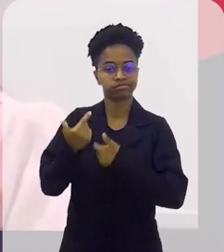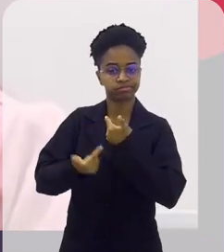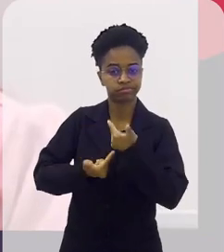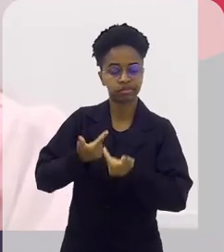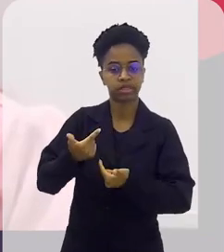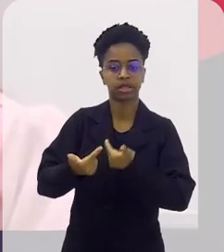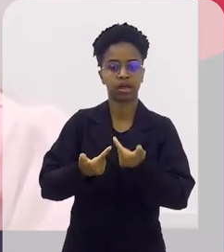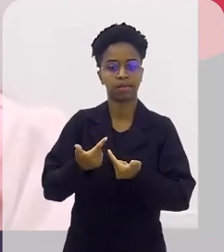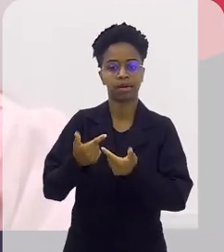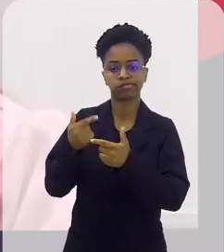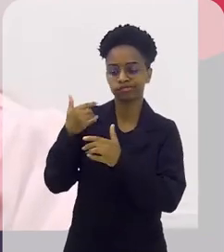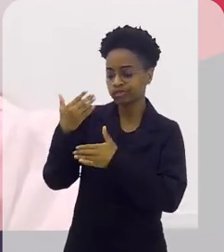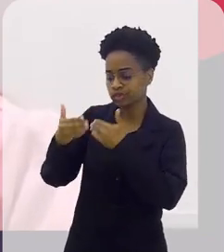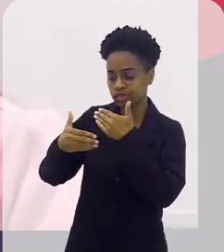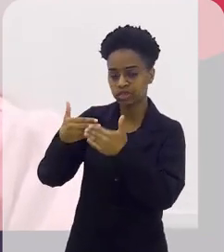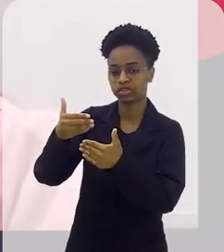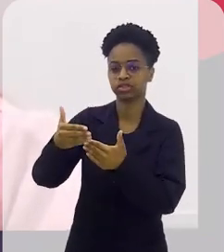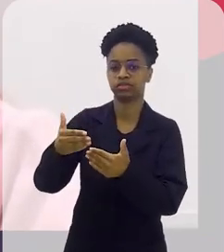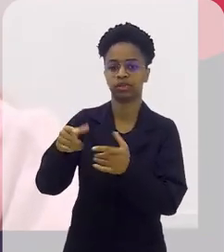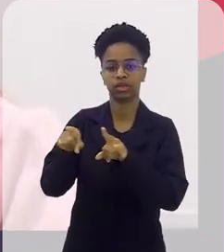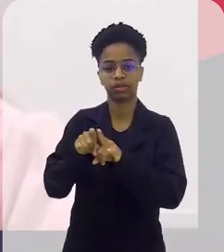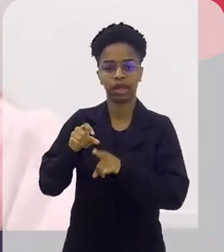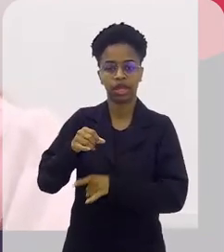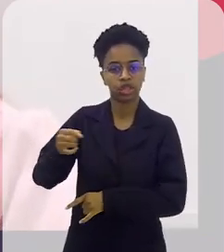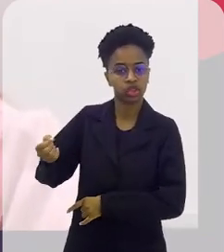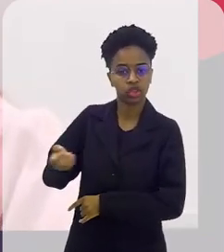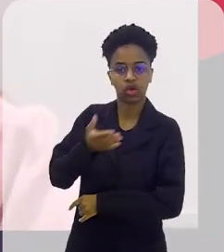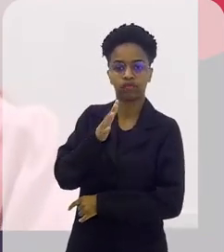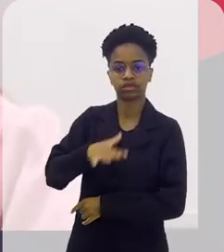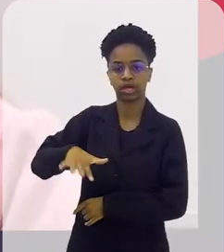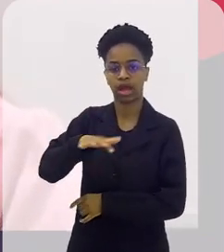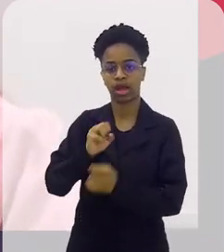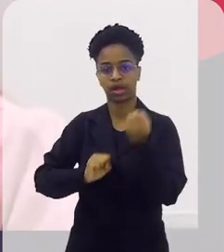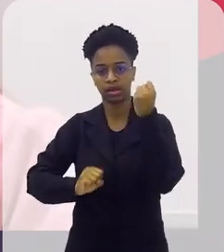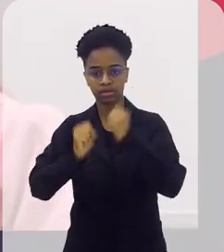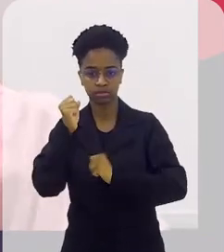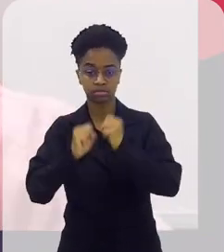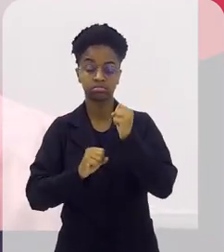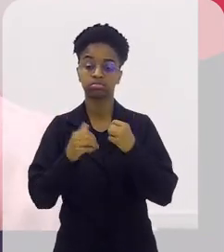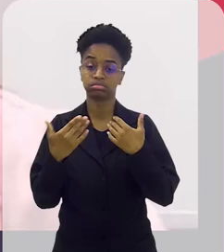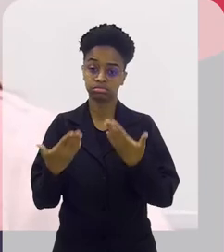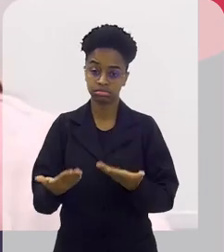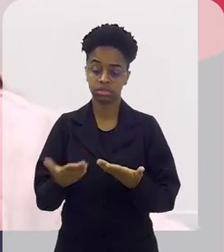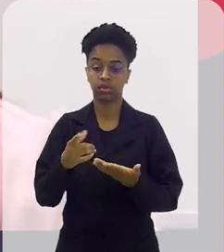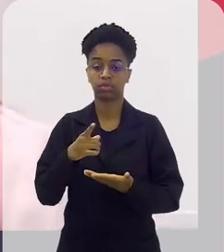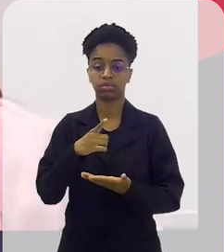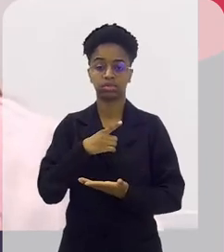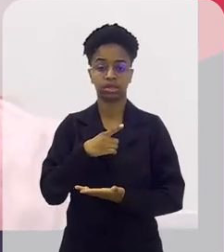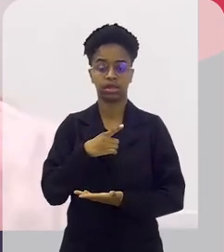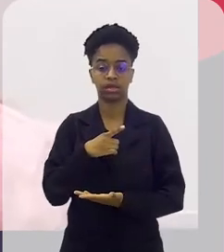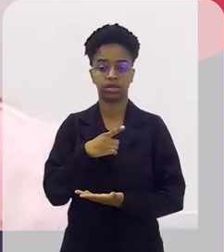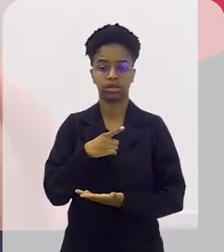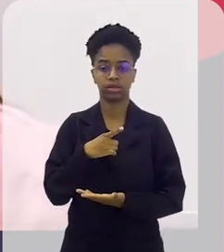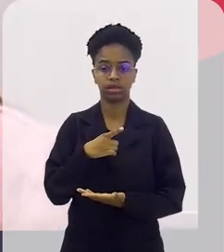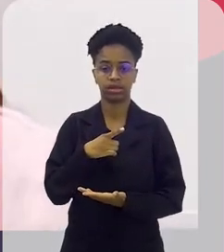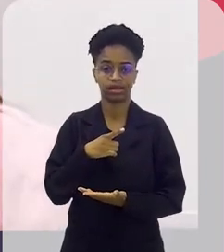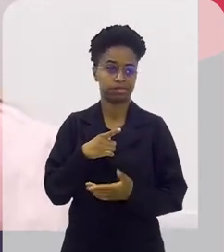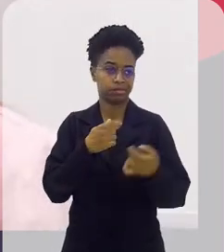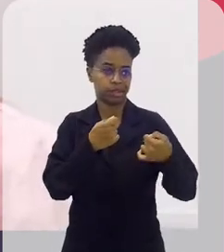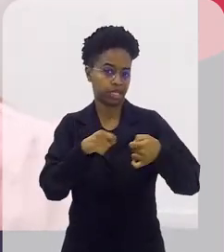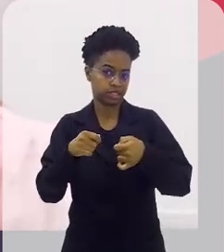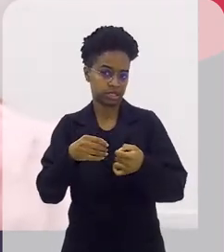serviços de desenvolvimento e inovação para a indústria. Então, nós recebemos alguma